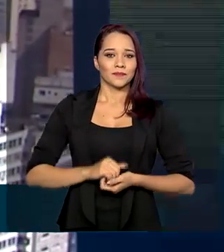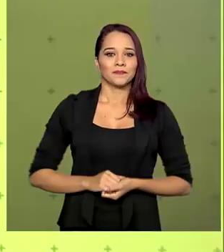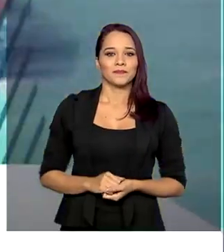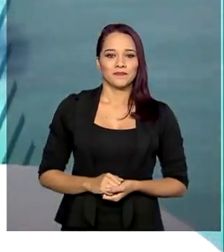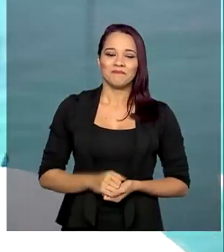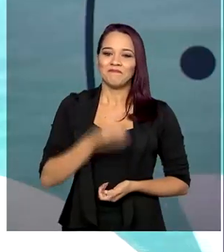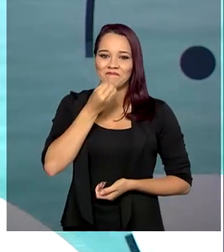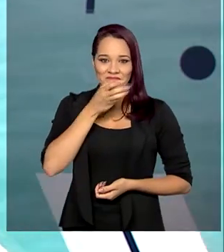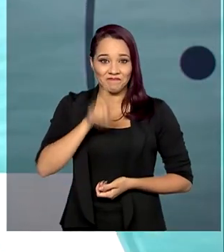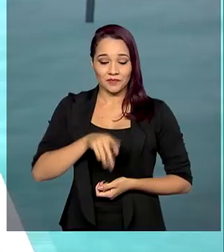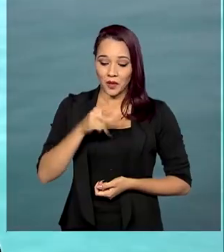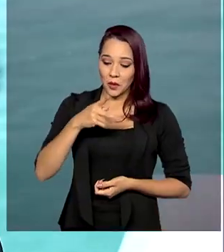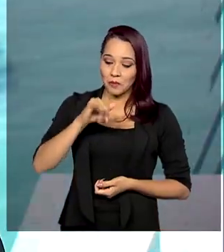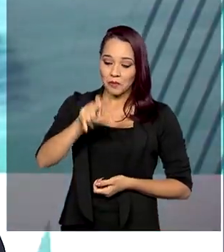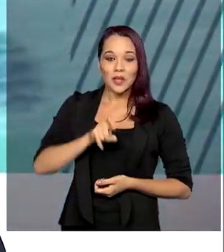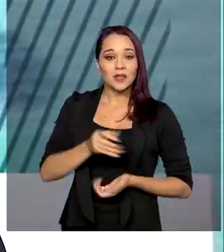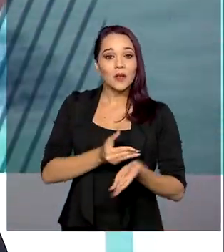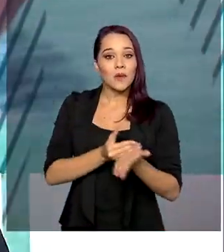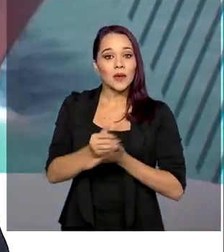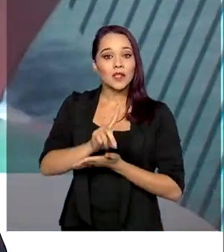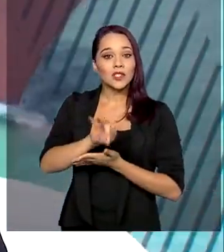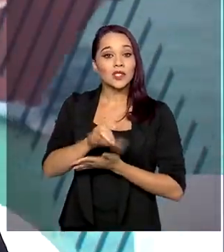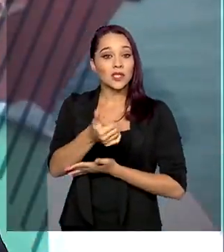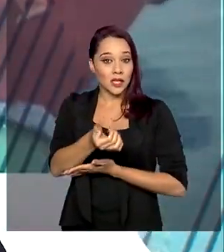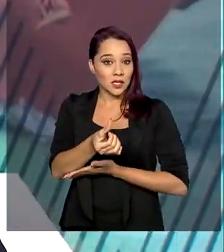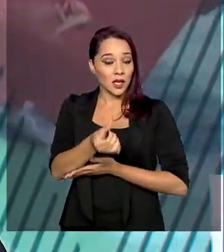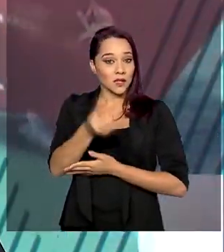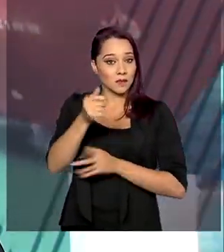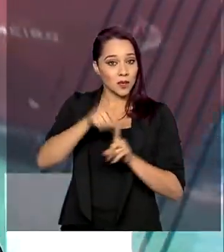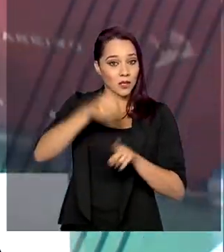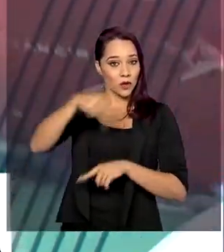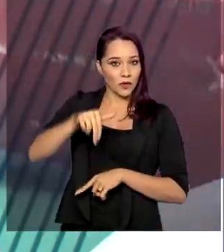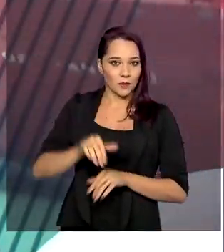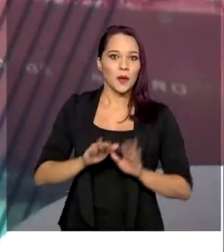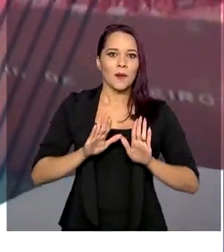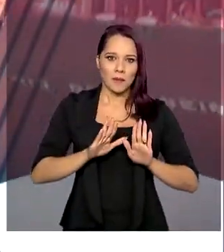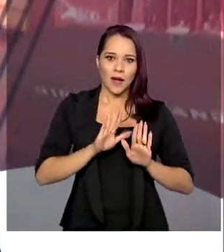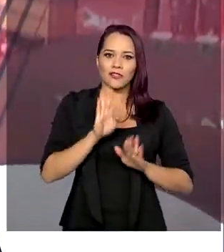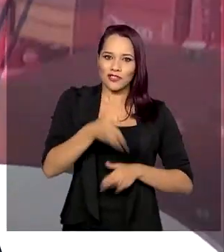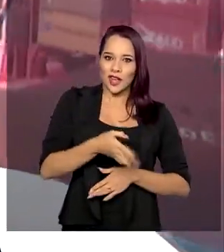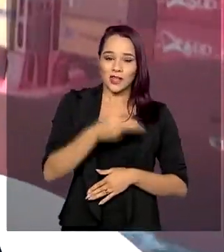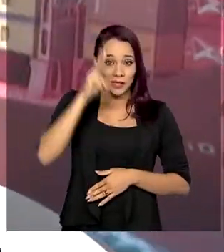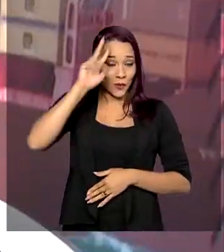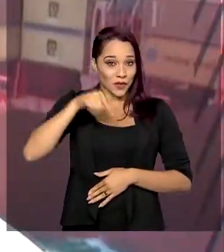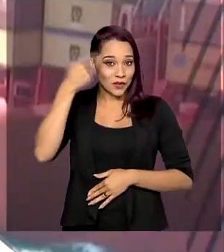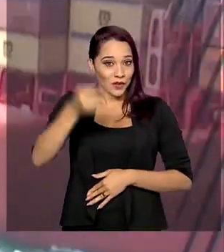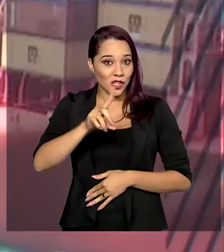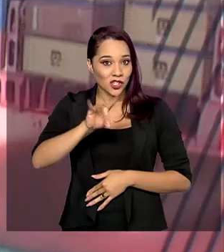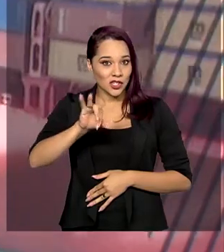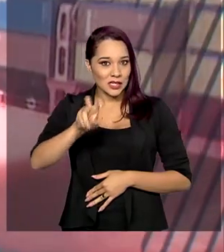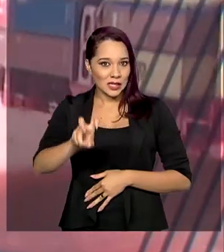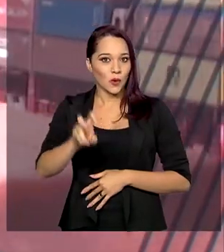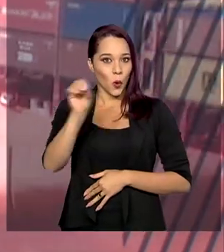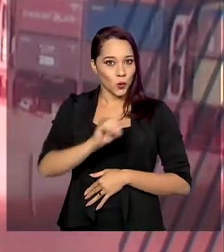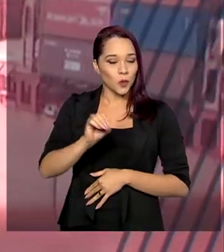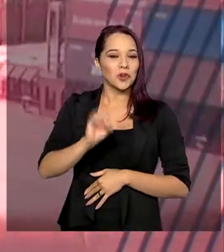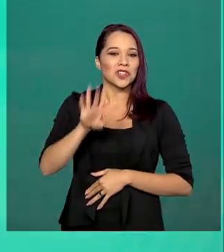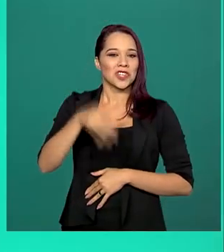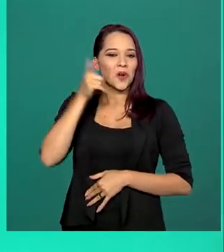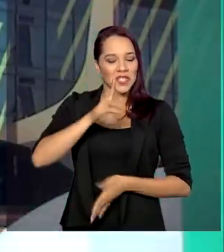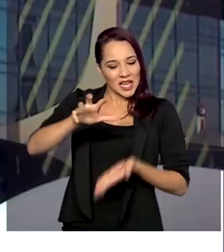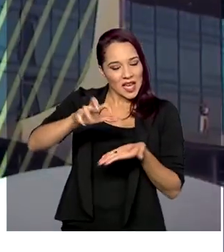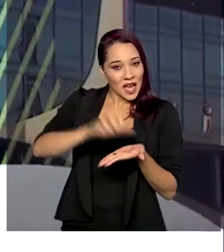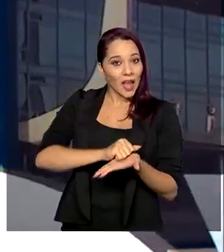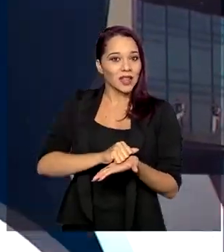Bom, né? E o PIX entrará em operação no dia 16 de novembro, mas a partir da próxima segunda, dia 5, já será possível